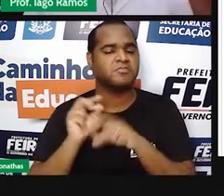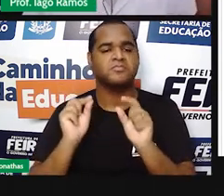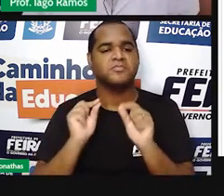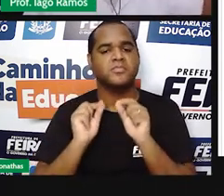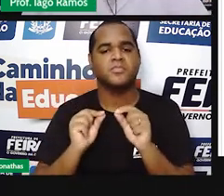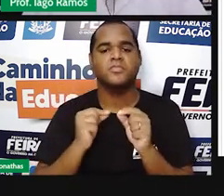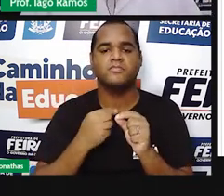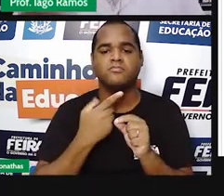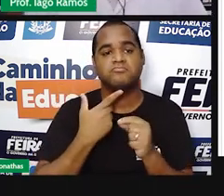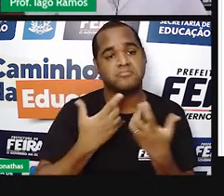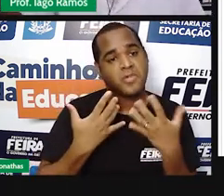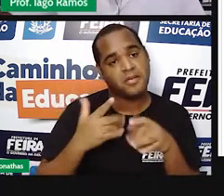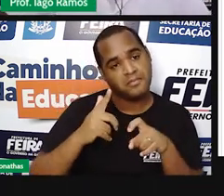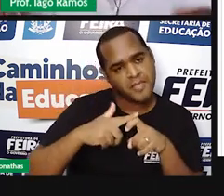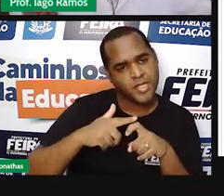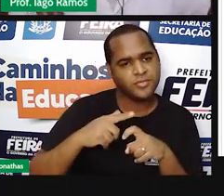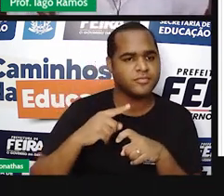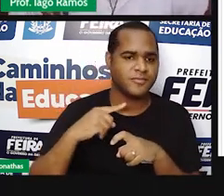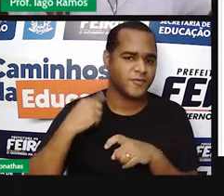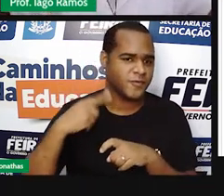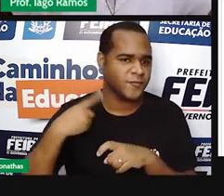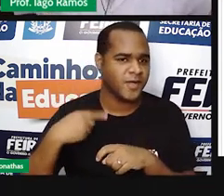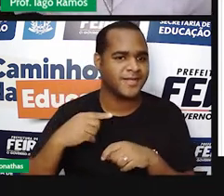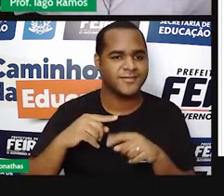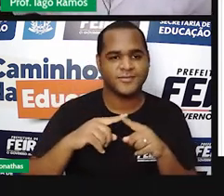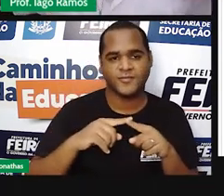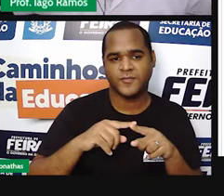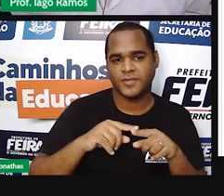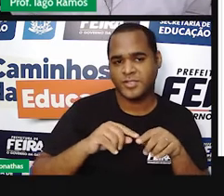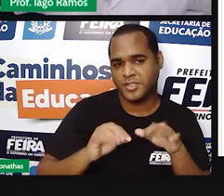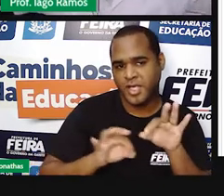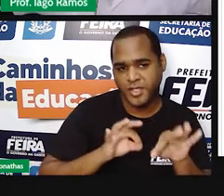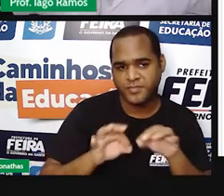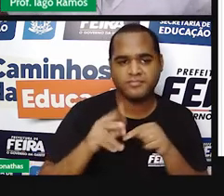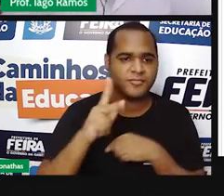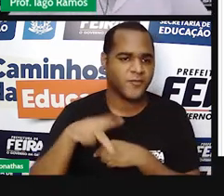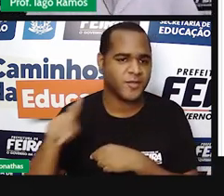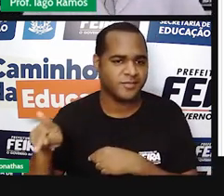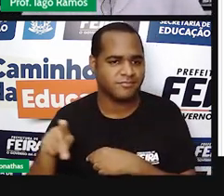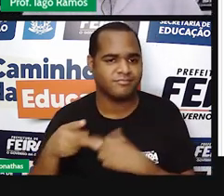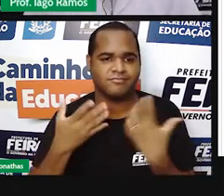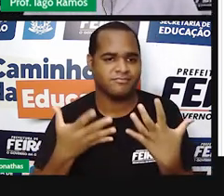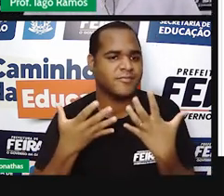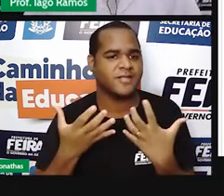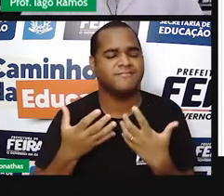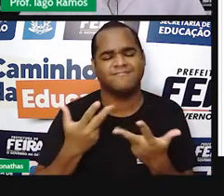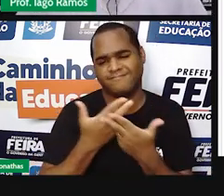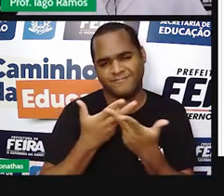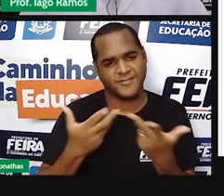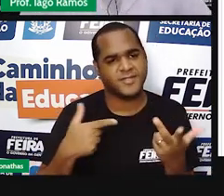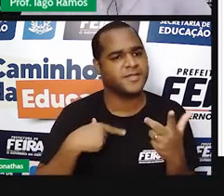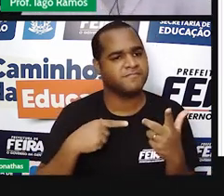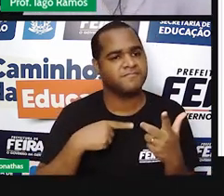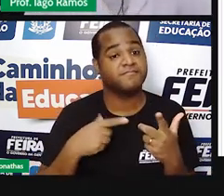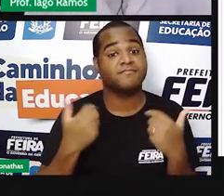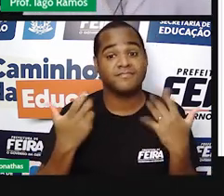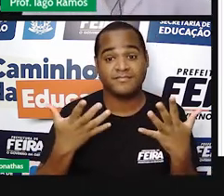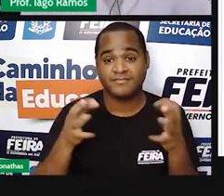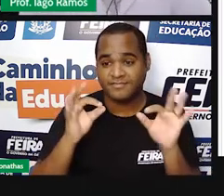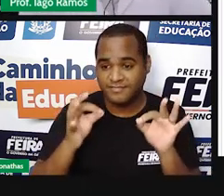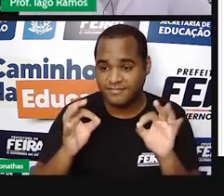você queira ser advogado, médico, engenheiro, professor, enfim, né? Então vamos lá, certo?